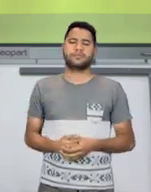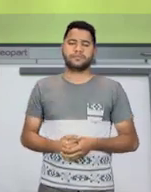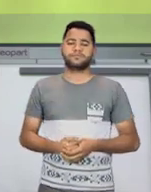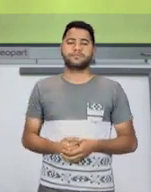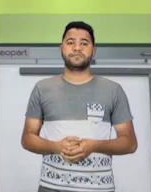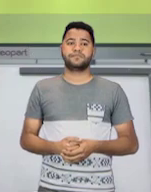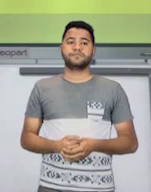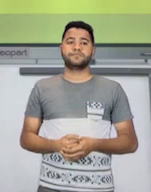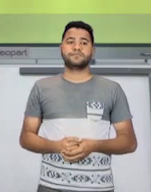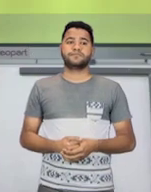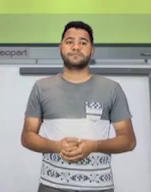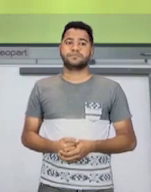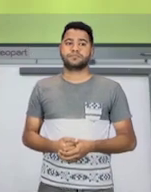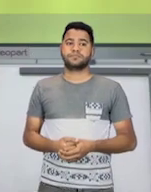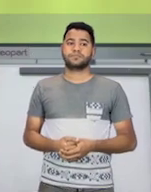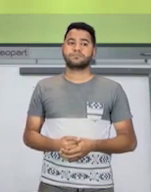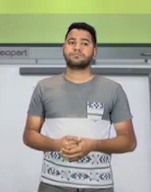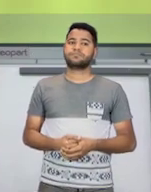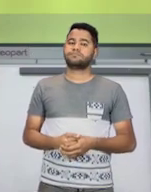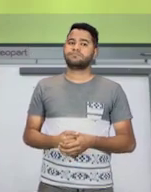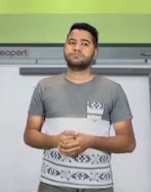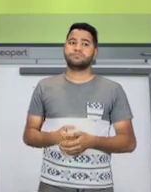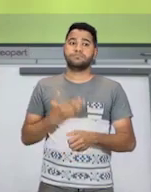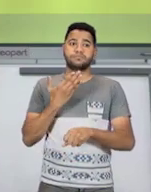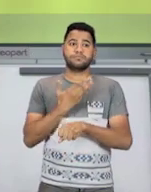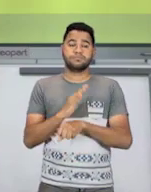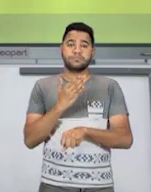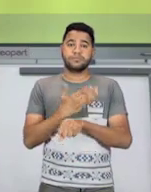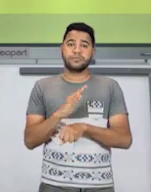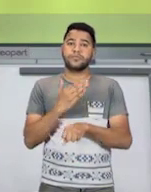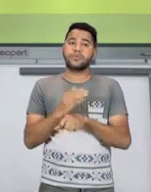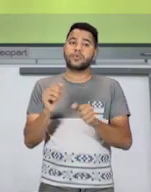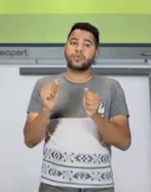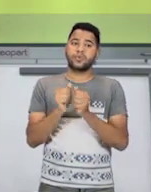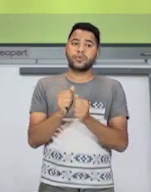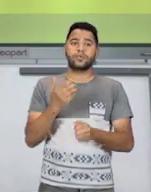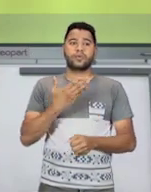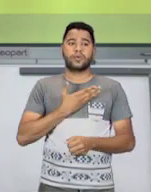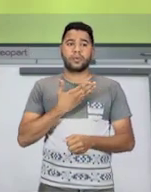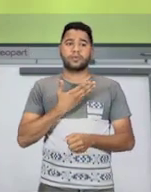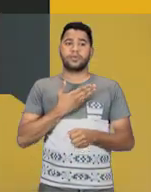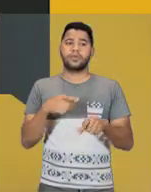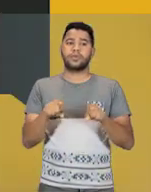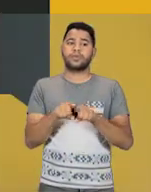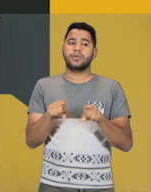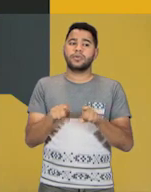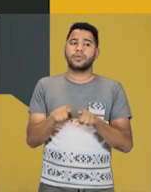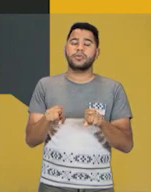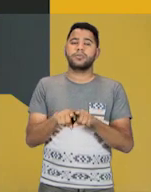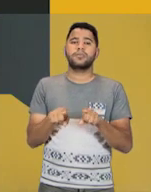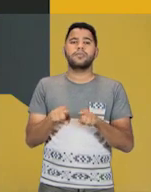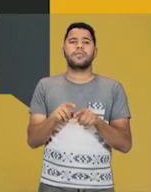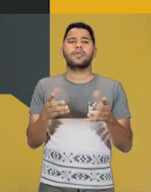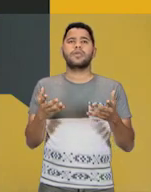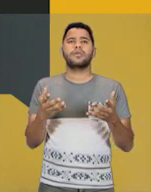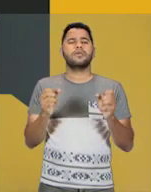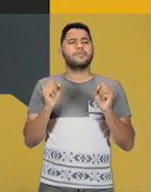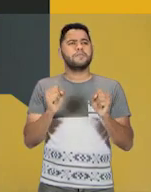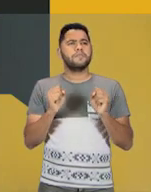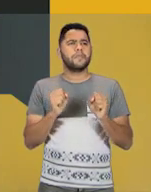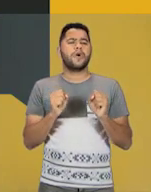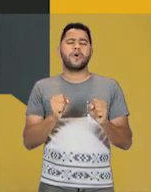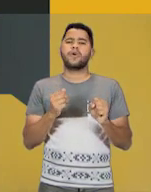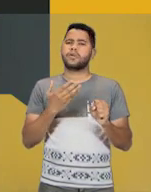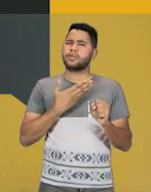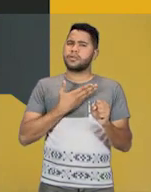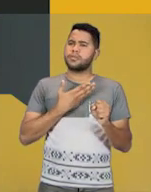Outra forma. Practice with your friends and people around the road. Então, a gente pode praticar inglês com